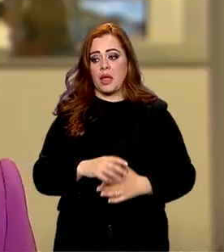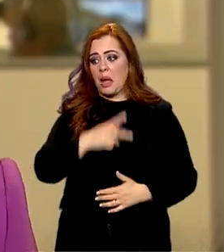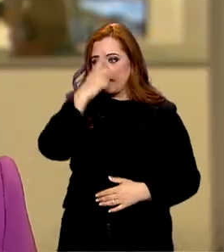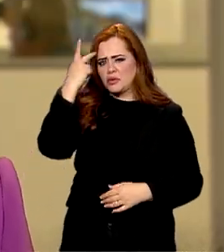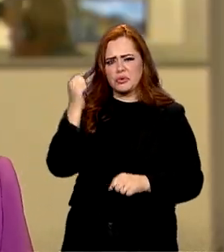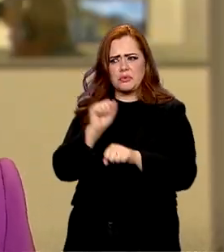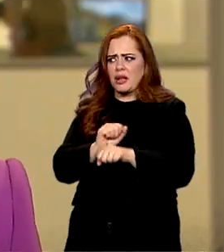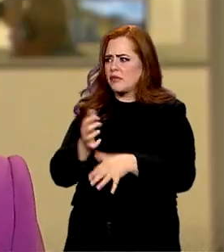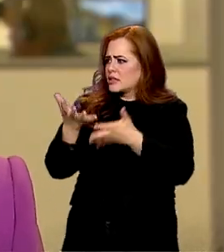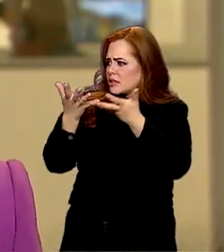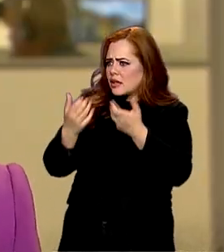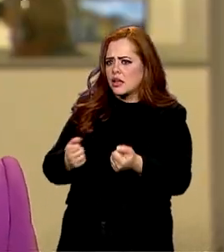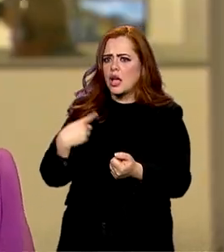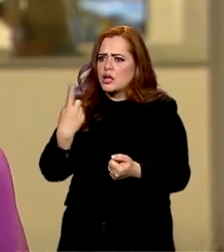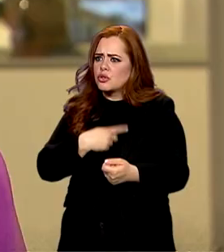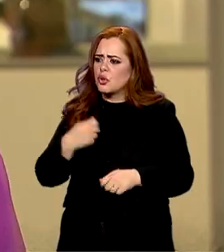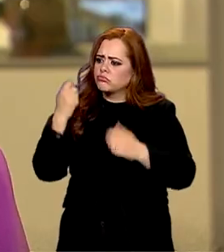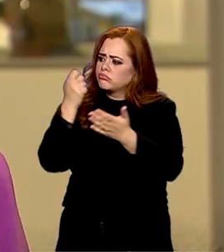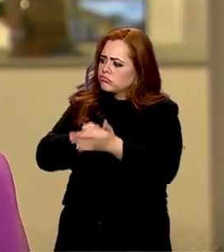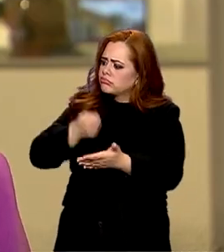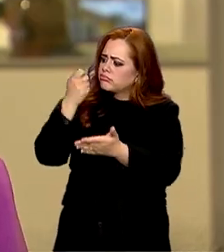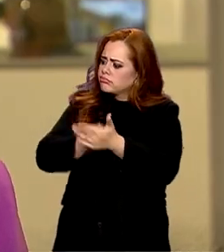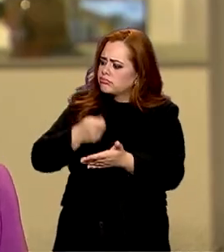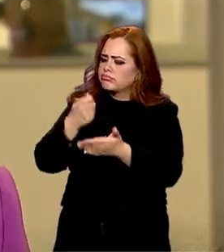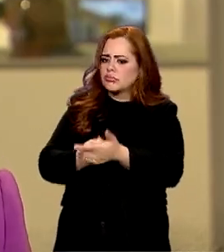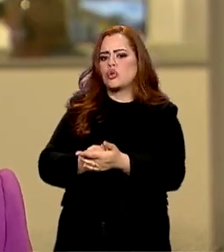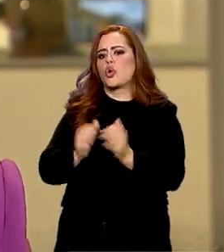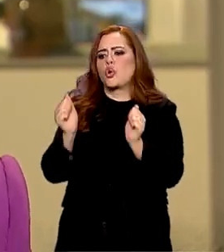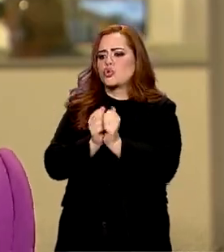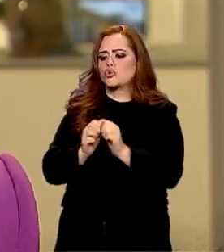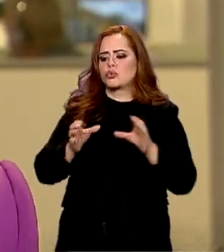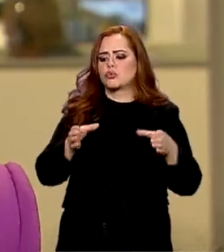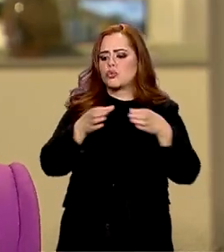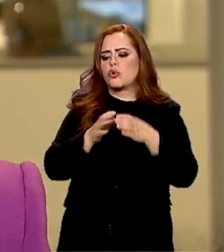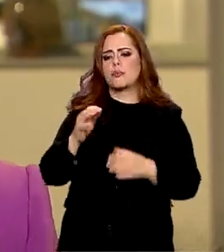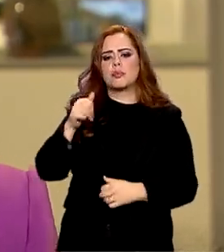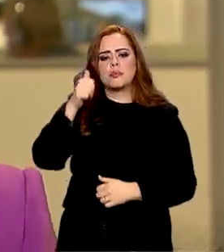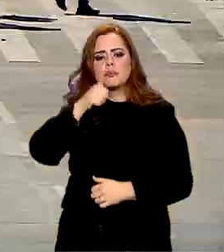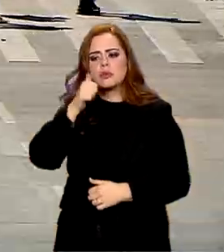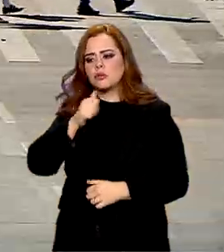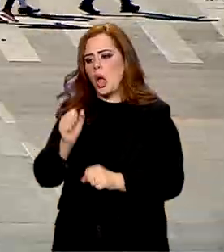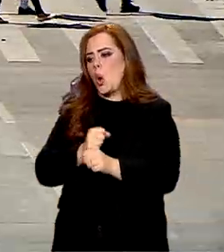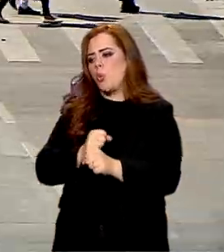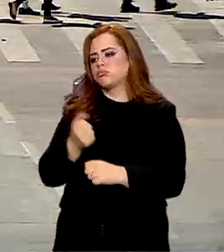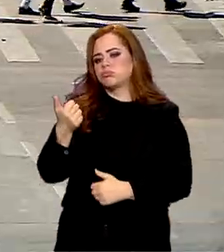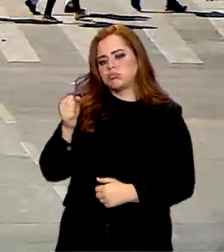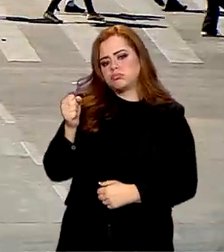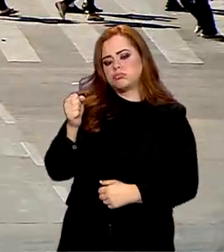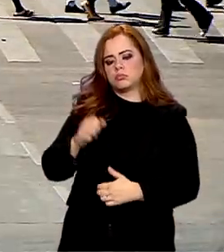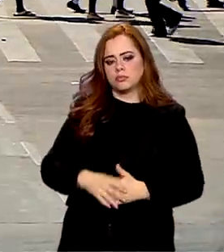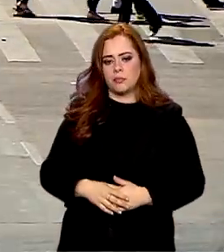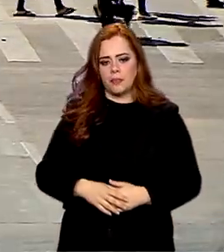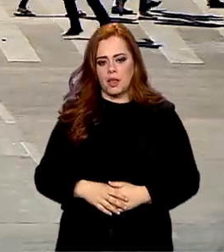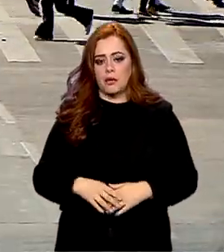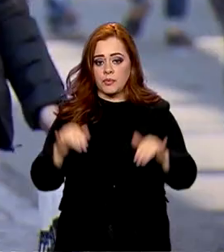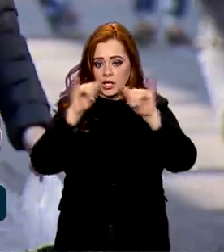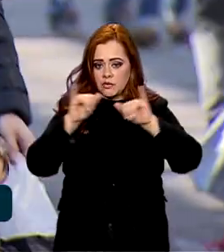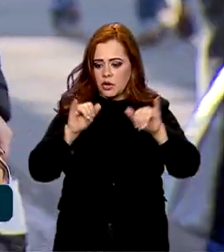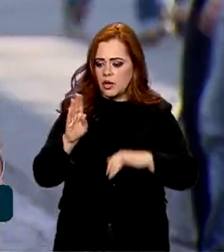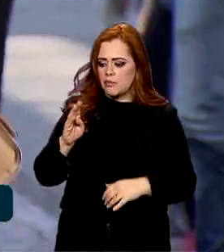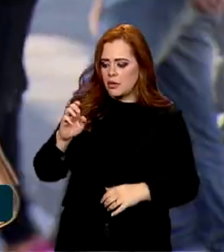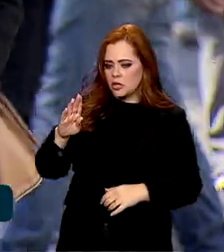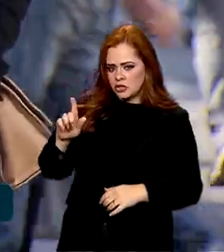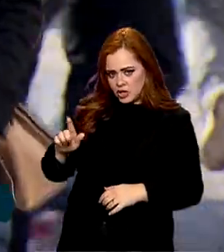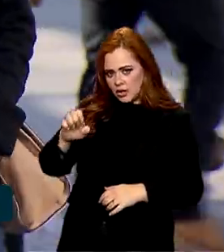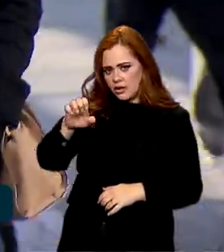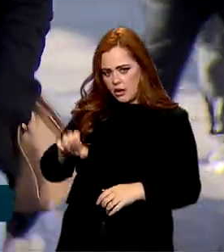aprovaríamos algo que a gente tem lutado na bancada feminina no Senado há pelo menos oito anos. Segundo dados do IBGE, a